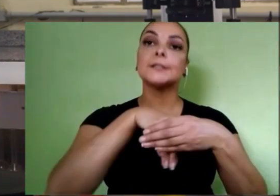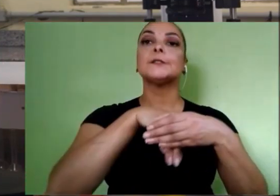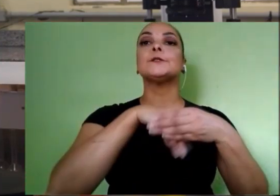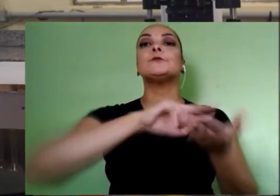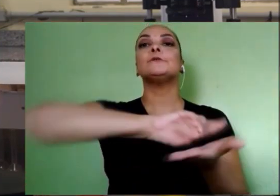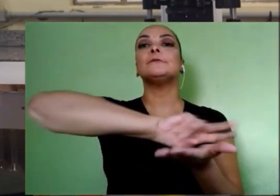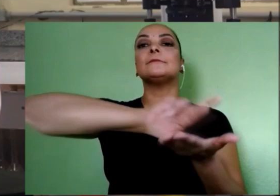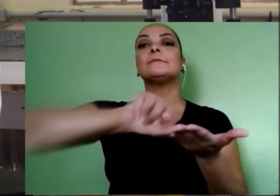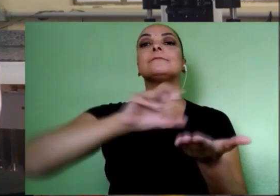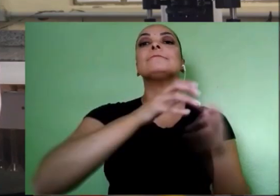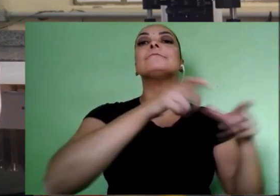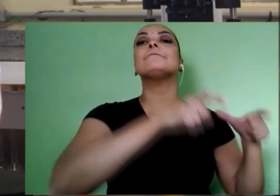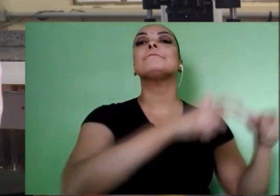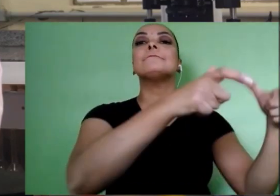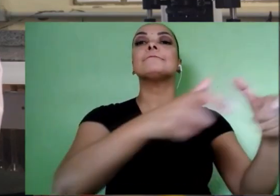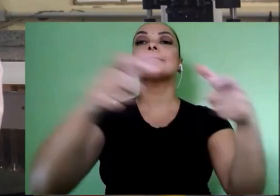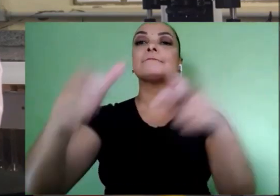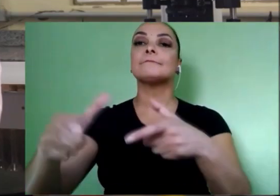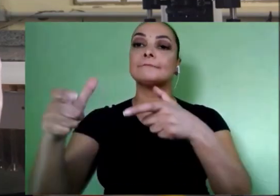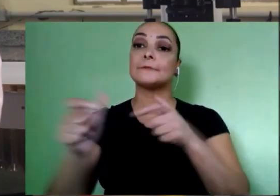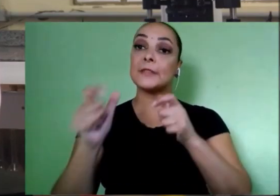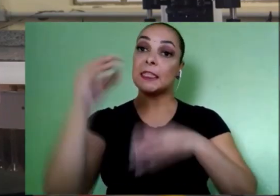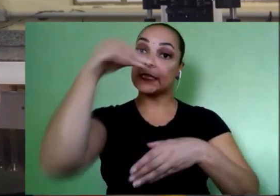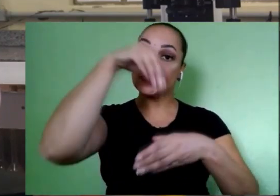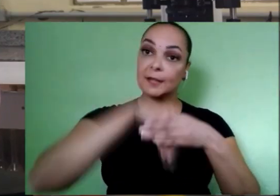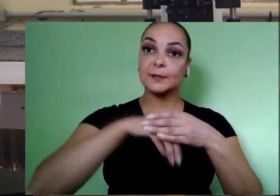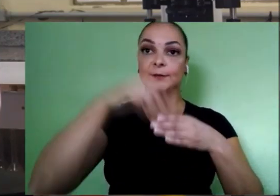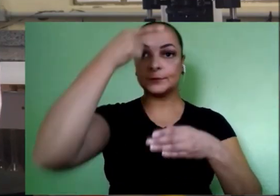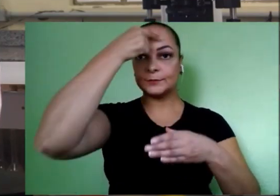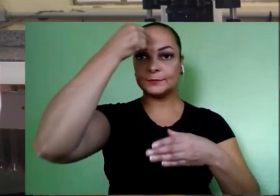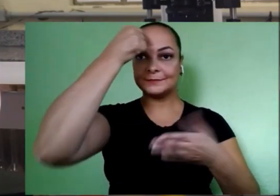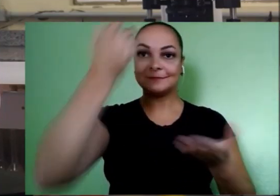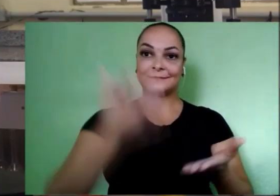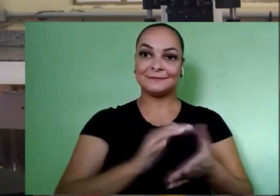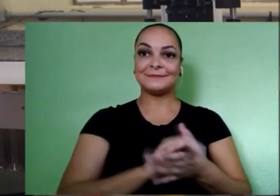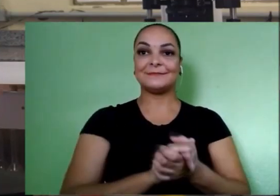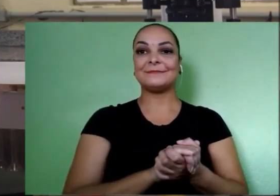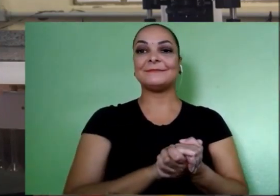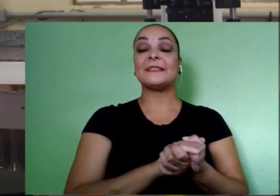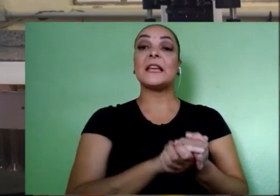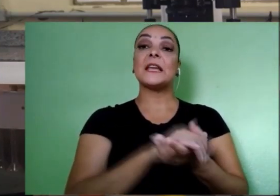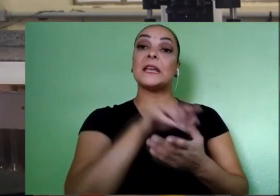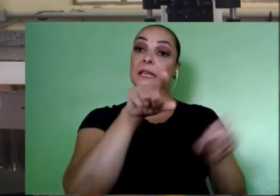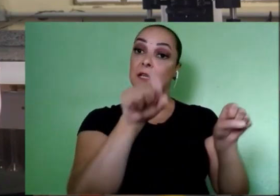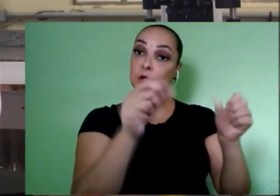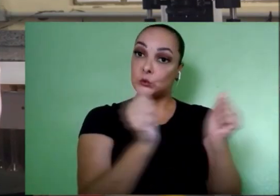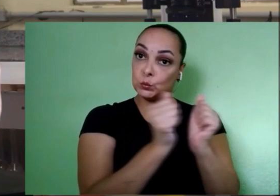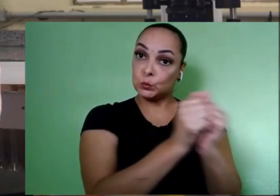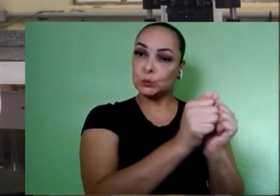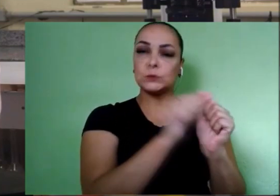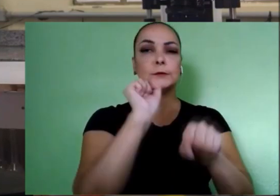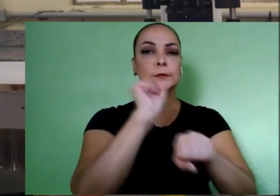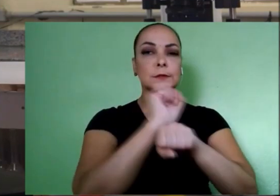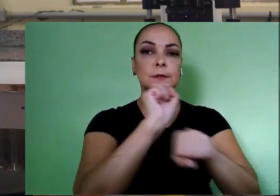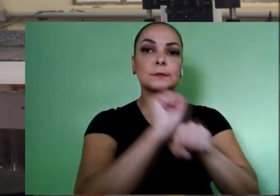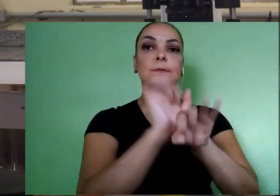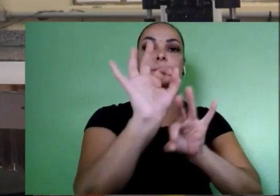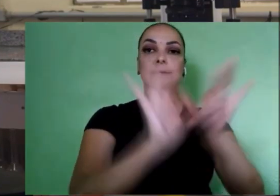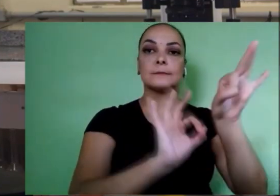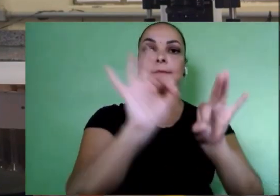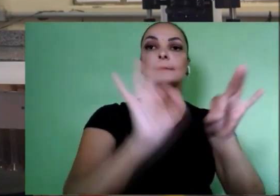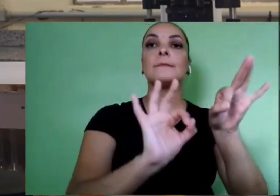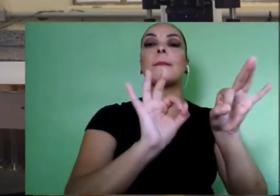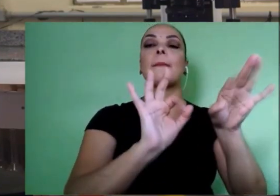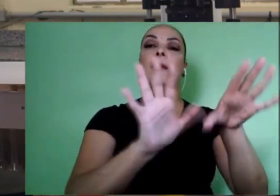ainda dentro do ambiente universitário, nos diferentes setores de atuação do farmacêutico na farmácia. Contamos